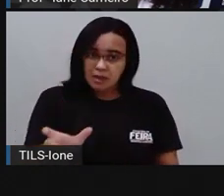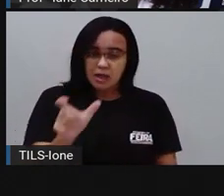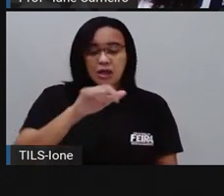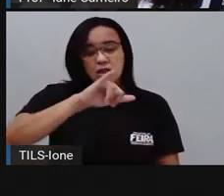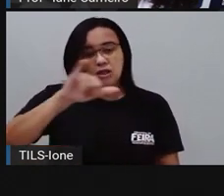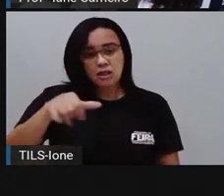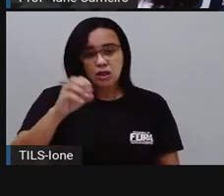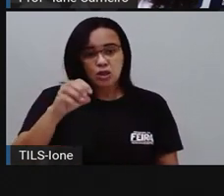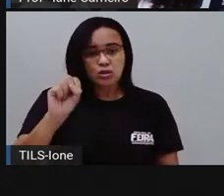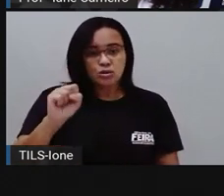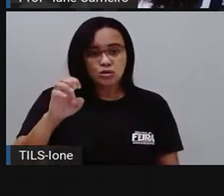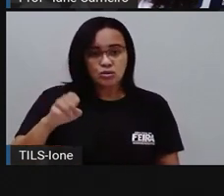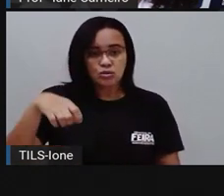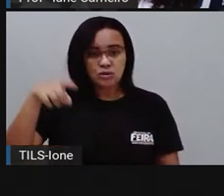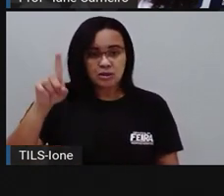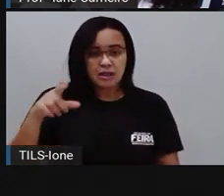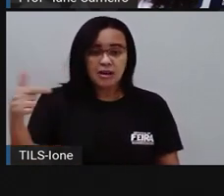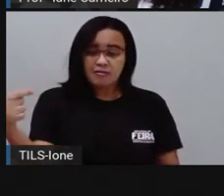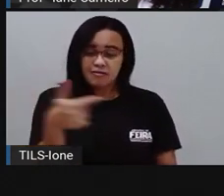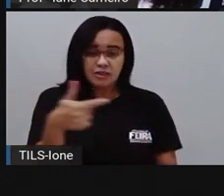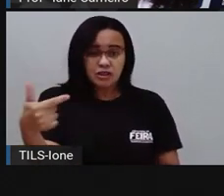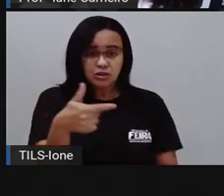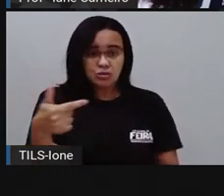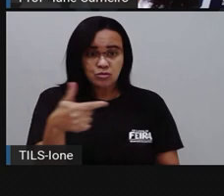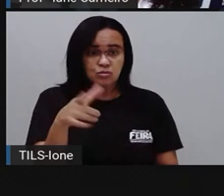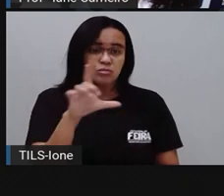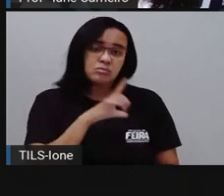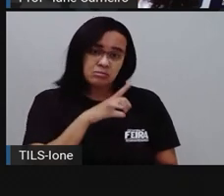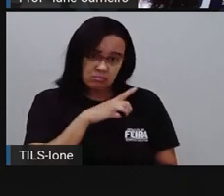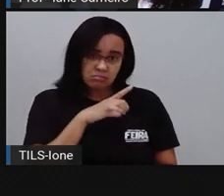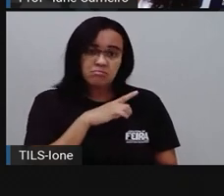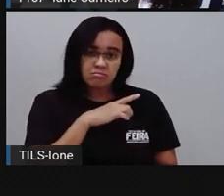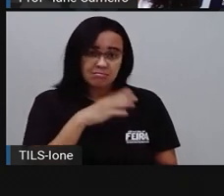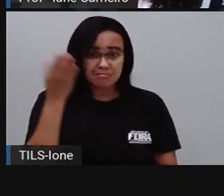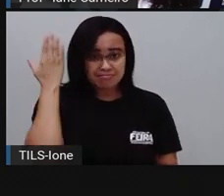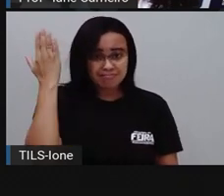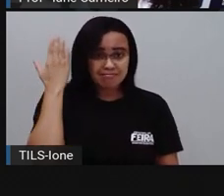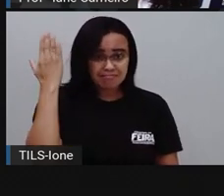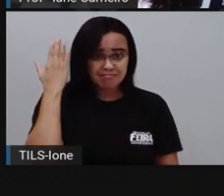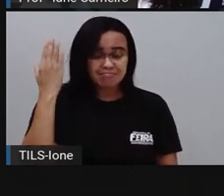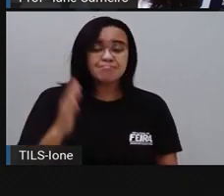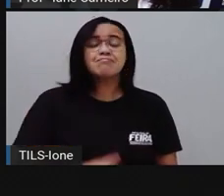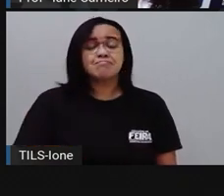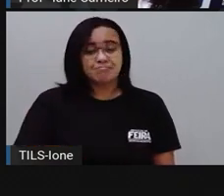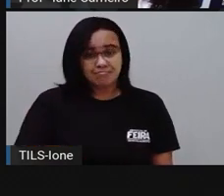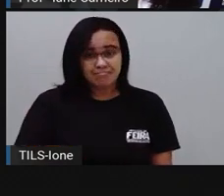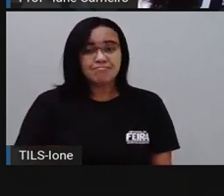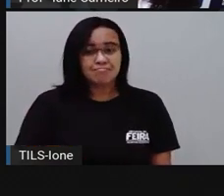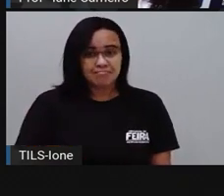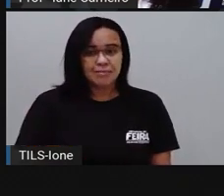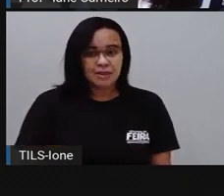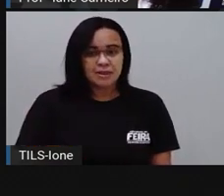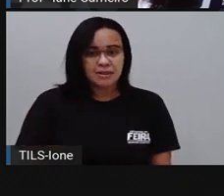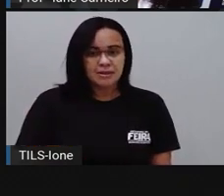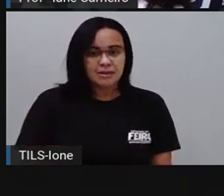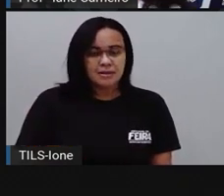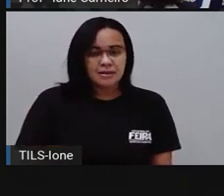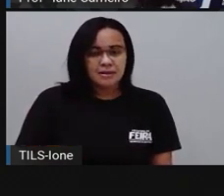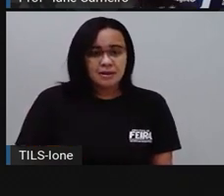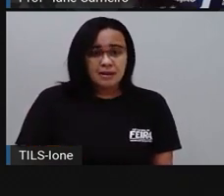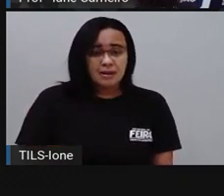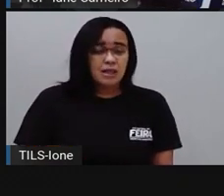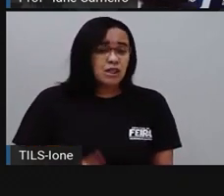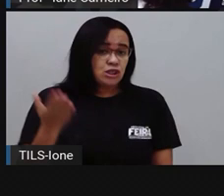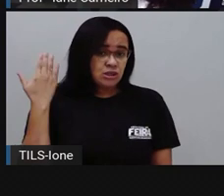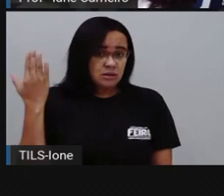Vou botar aqui, 22, era o que ele tinha, ó. Deixa eu colocar esse TV aqui. Era o que ele